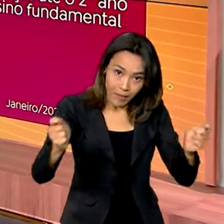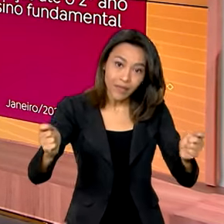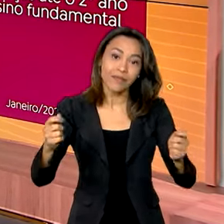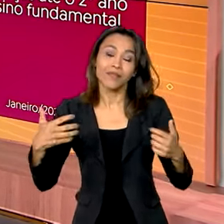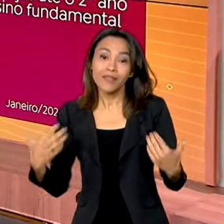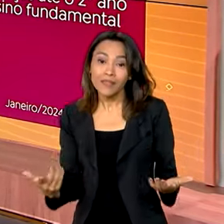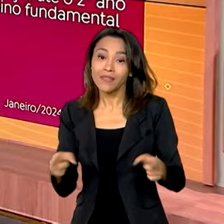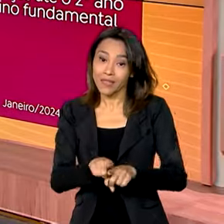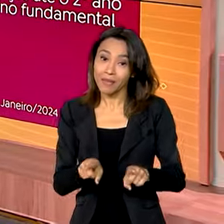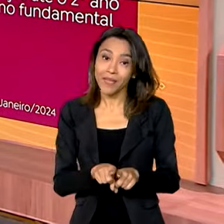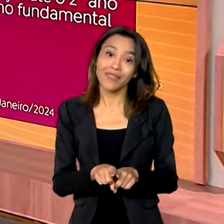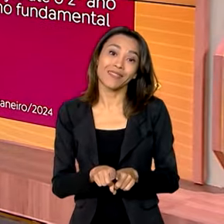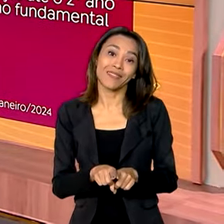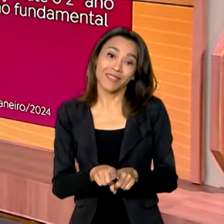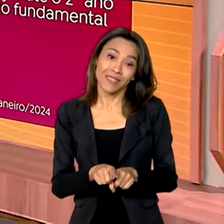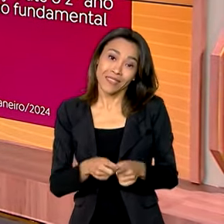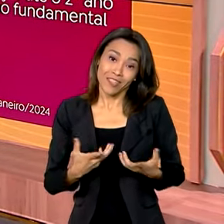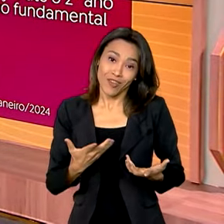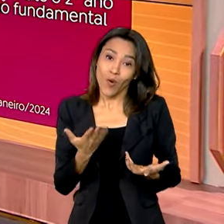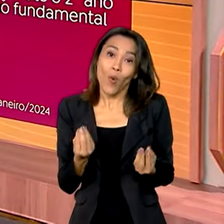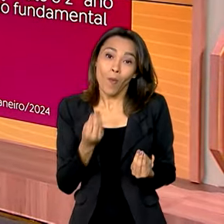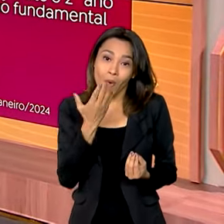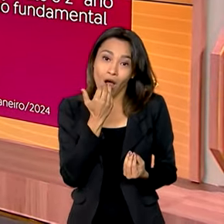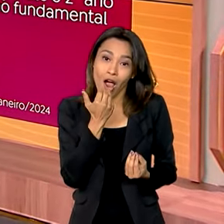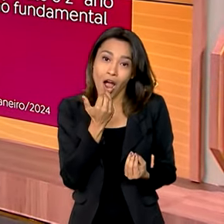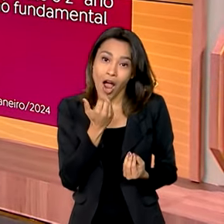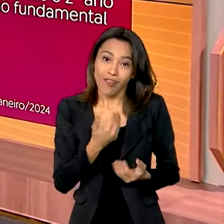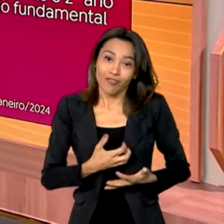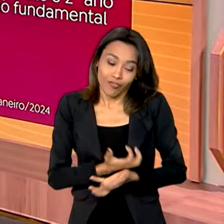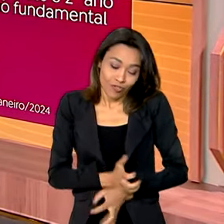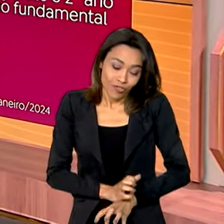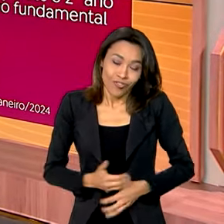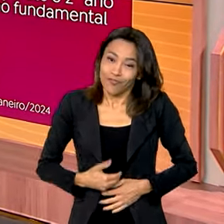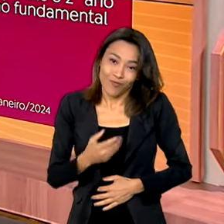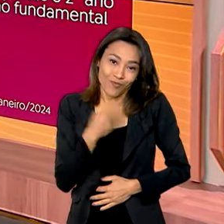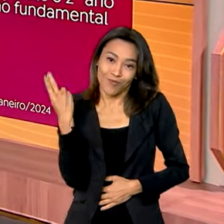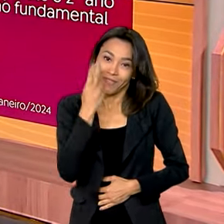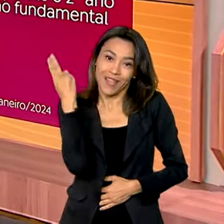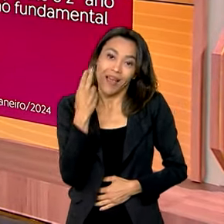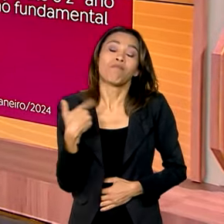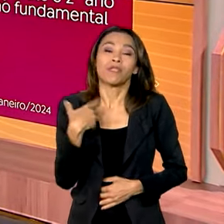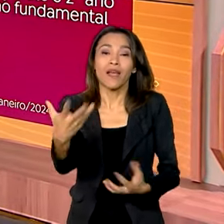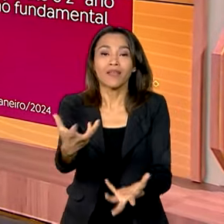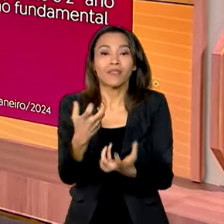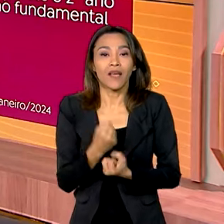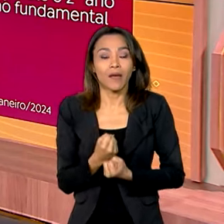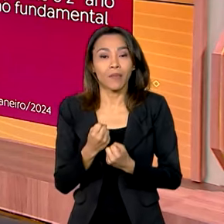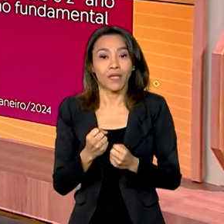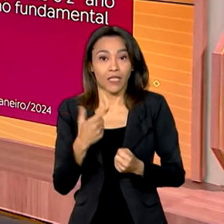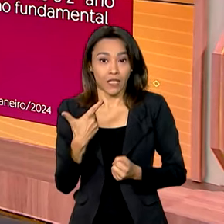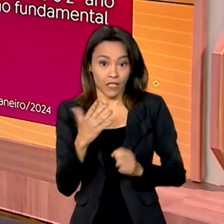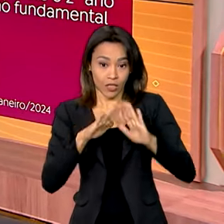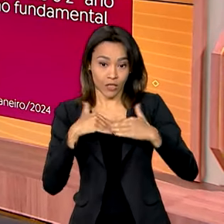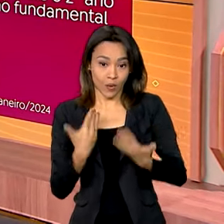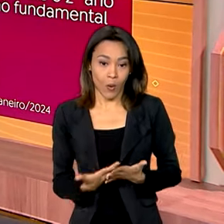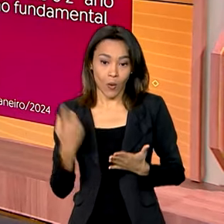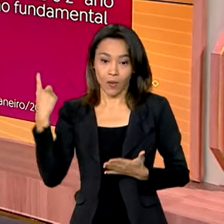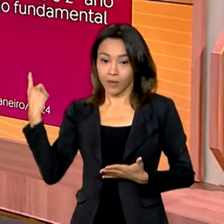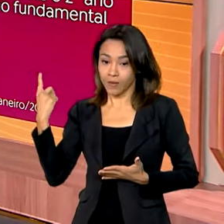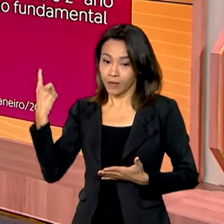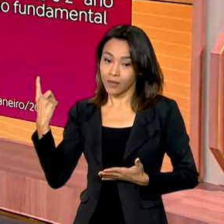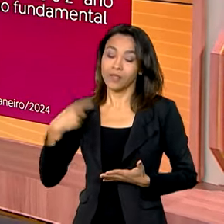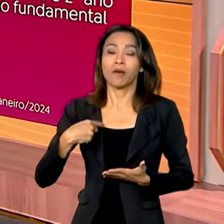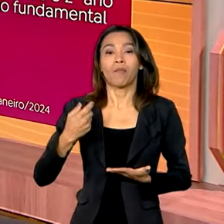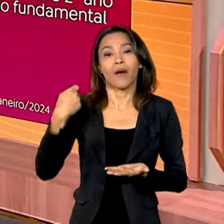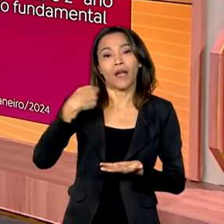E como ninguém aprende de barriga vazia, 20 escolas de Cavalcante recebem mensalmente valores para cobrir aí